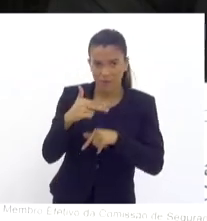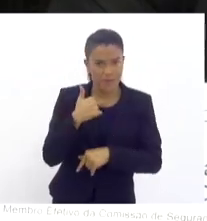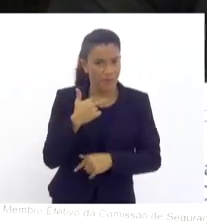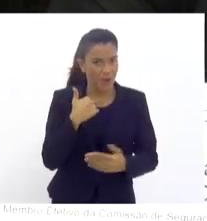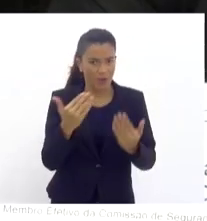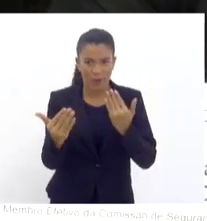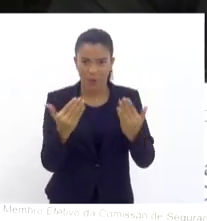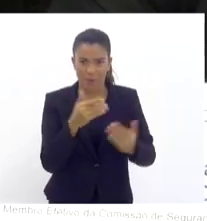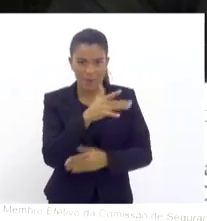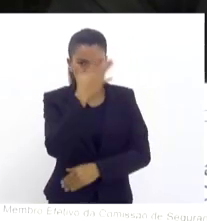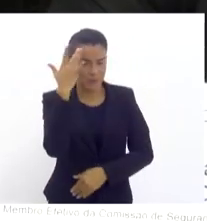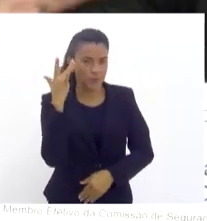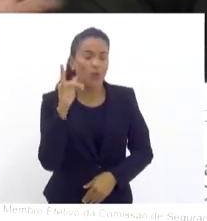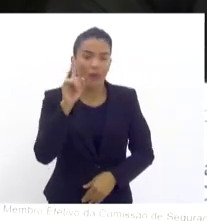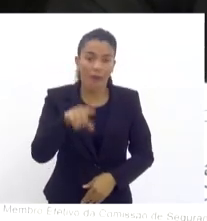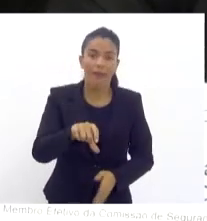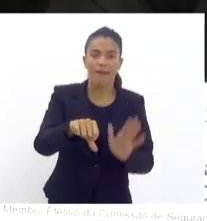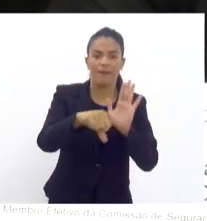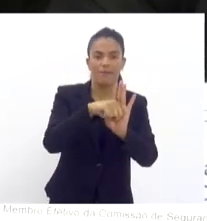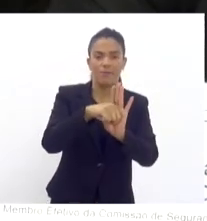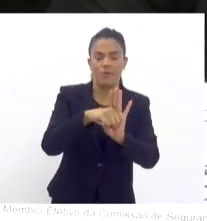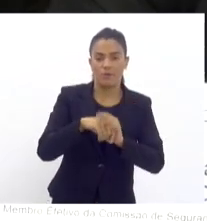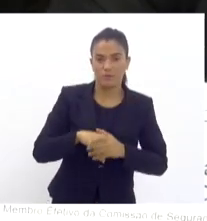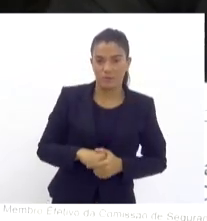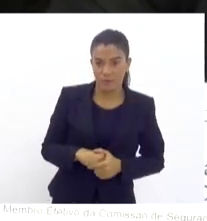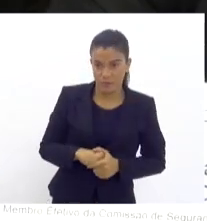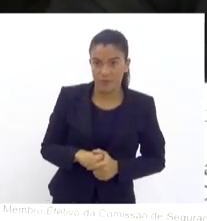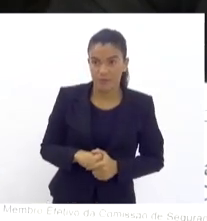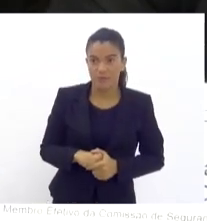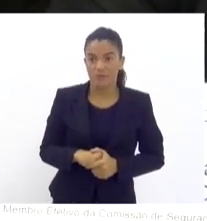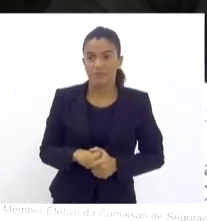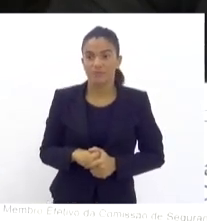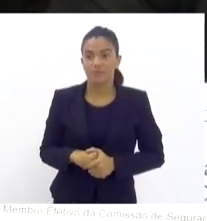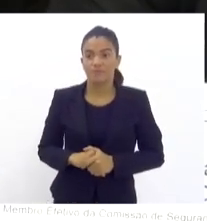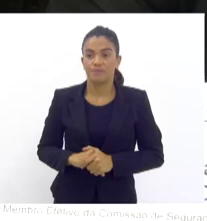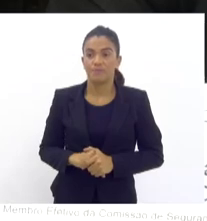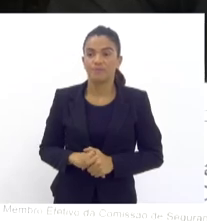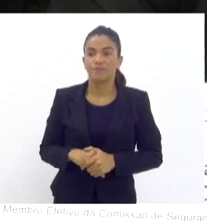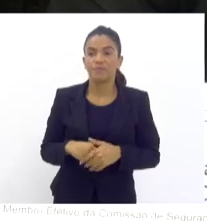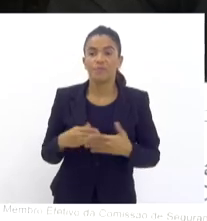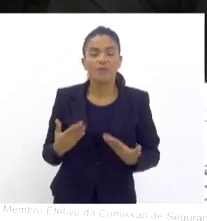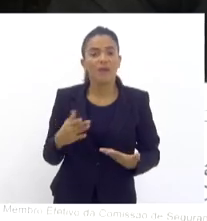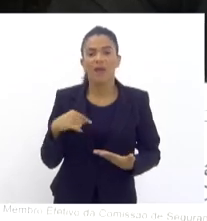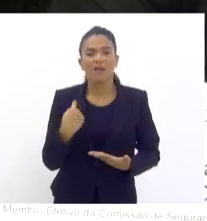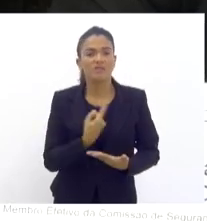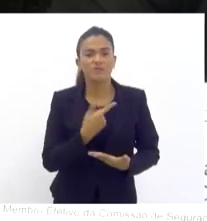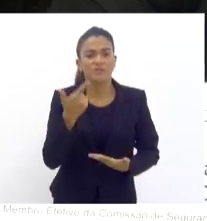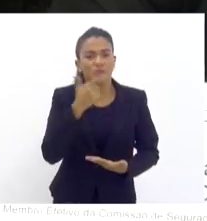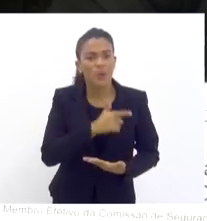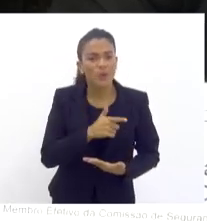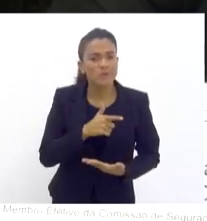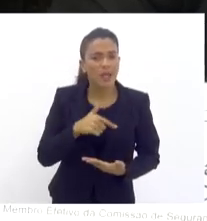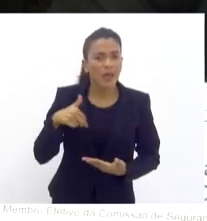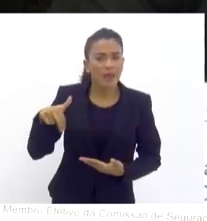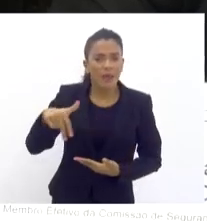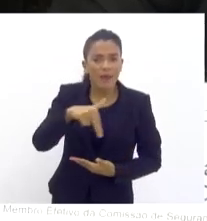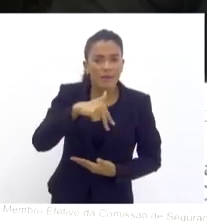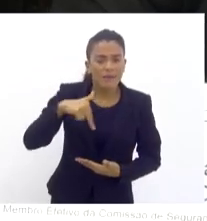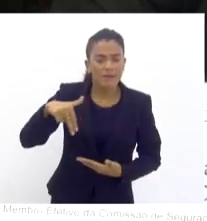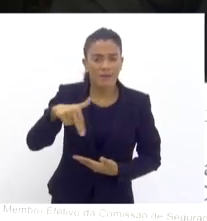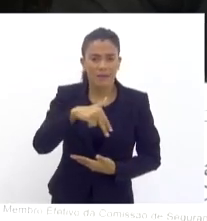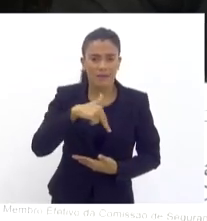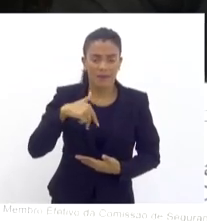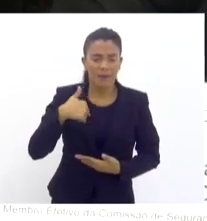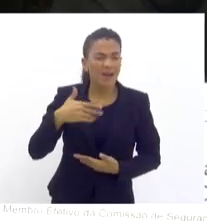estuda, nem trabalha, não faz nada, mas pelo menos não ataca o cidadão de bem, então a gente não consegue mais usar aquela região, hoje eu